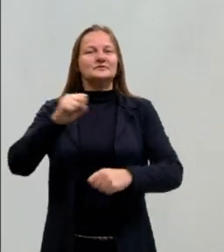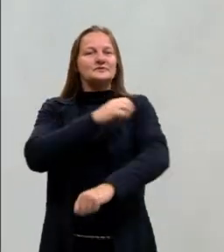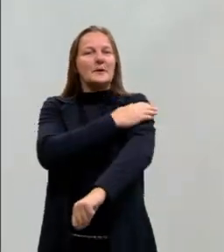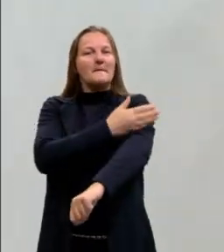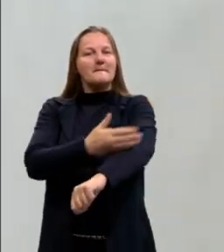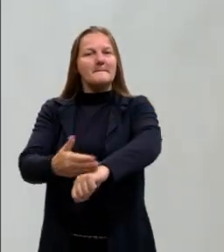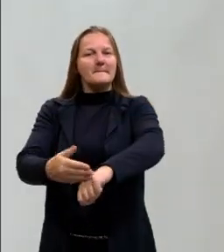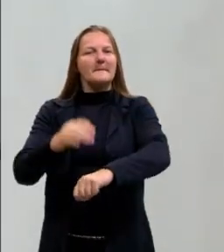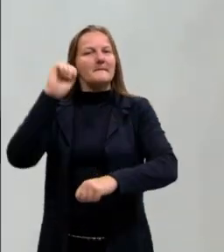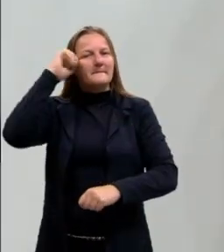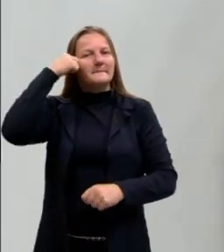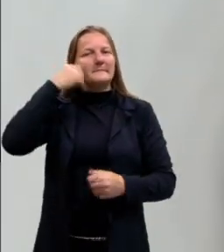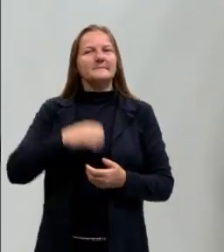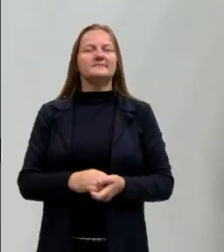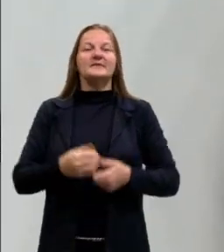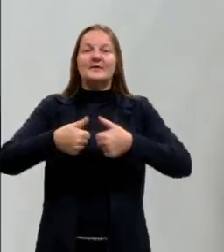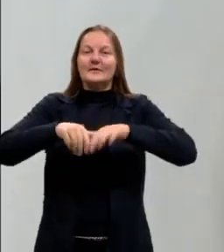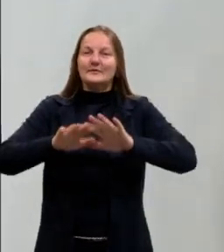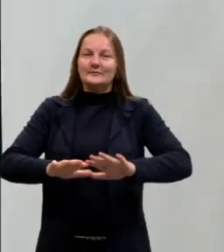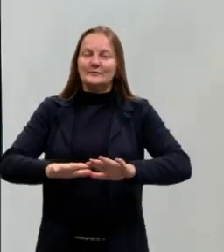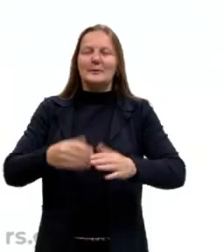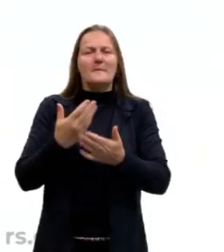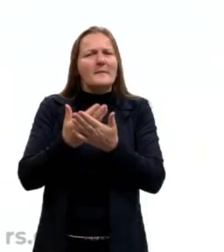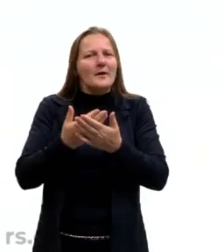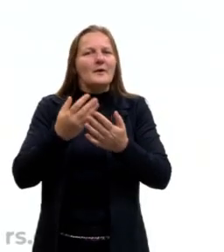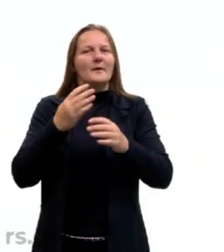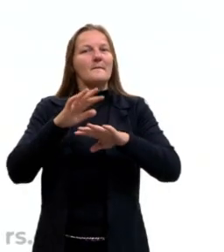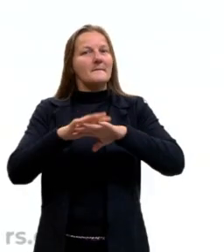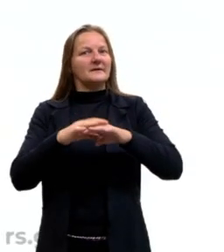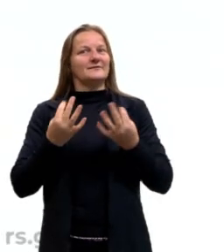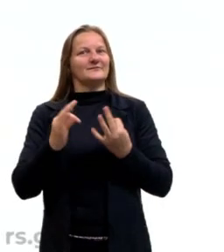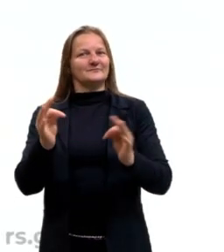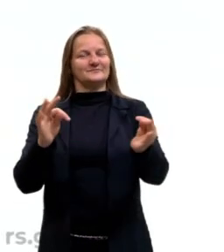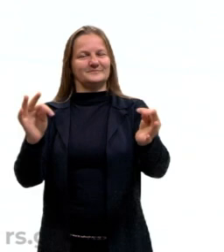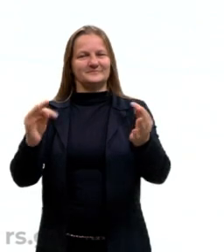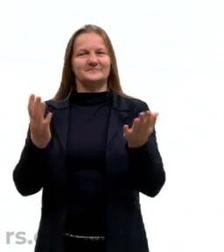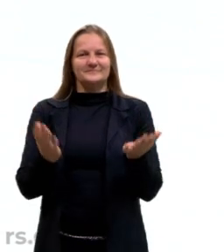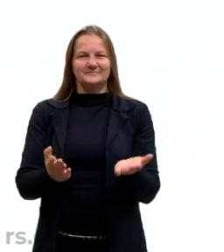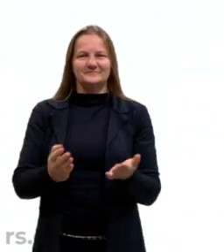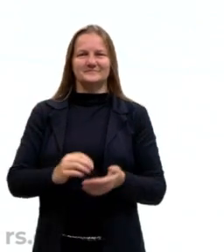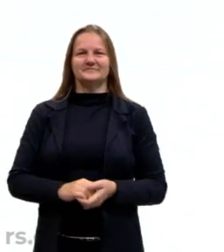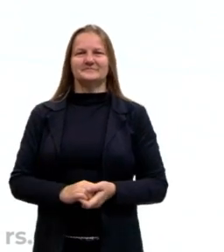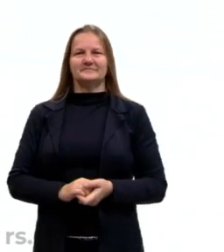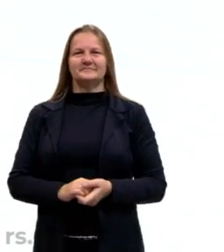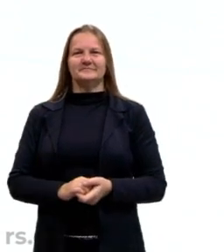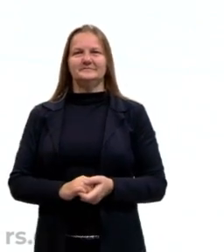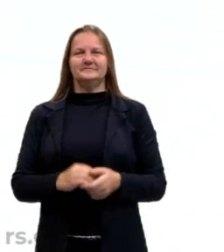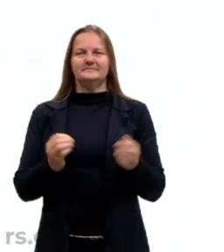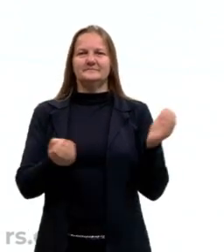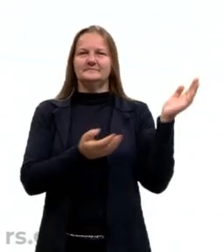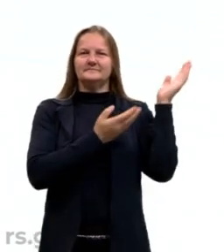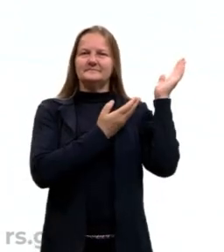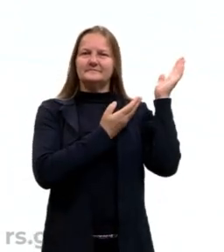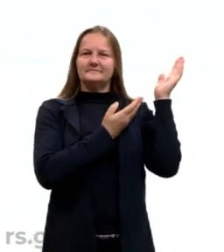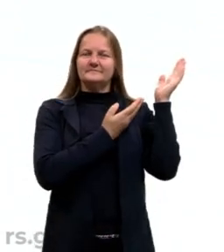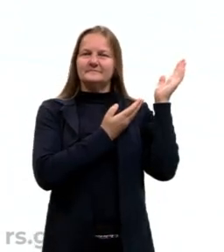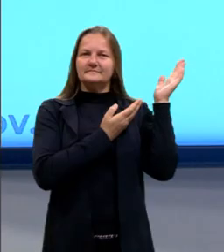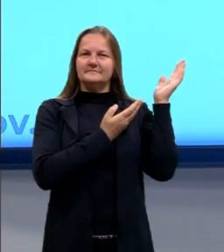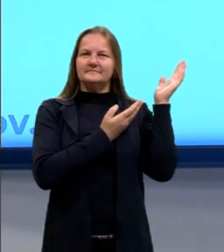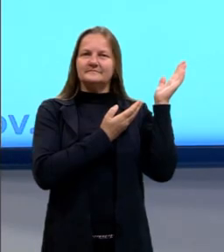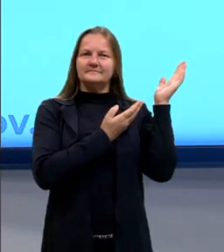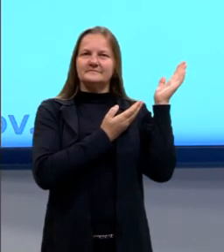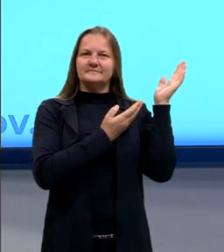pretas. Estamos aqui então para mais uma aula de matemática e suas tecnologias. Deixo aqui para vocês, nesse primeiro slide,